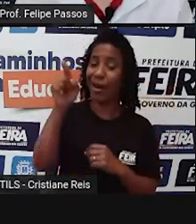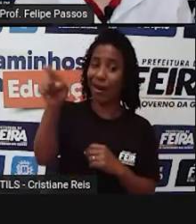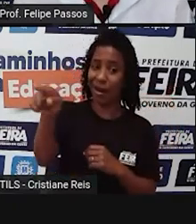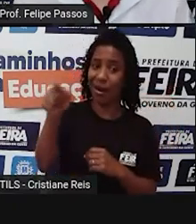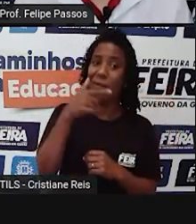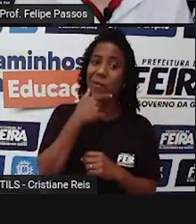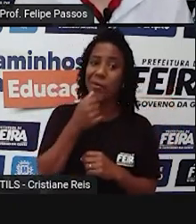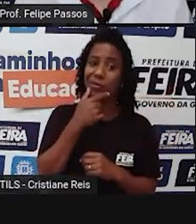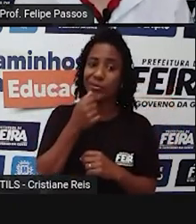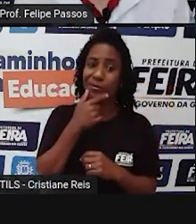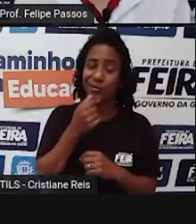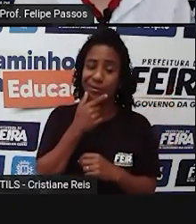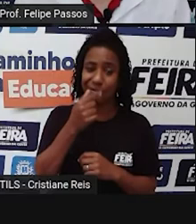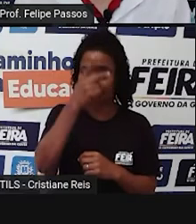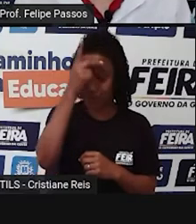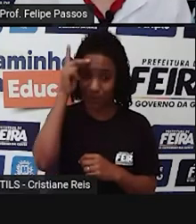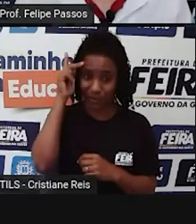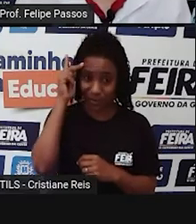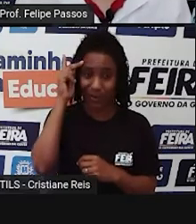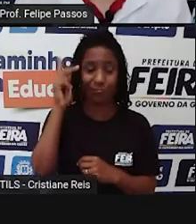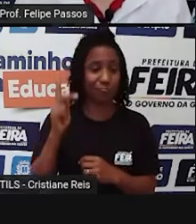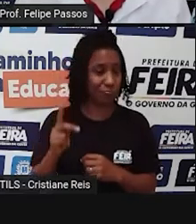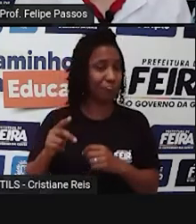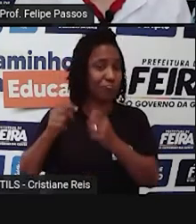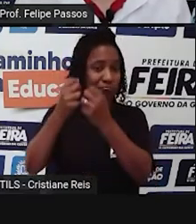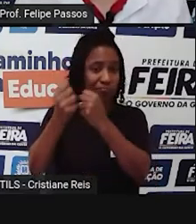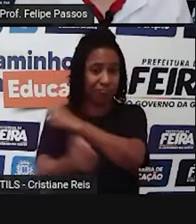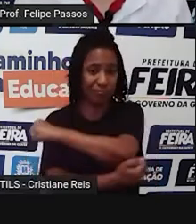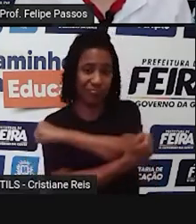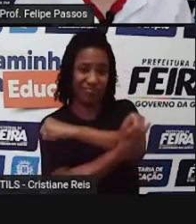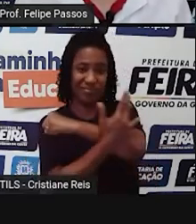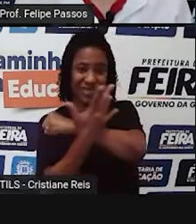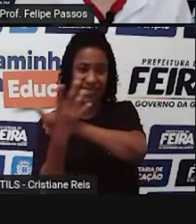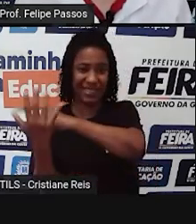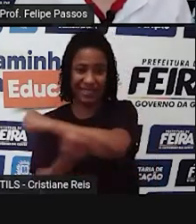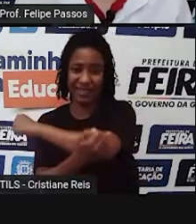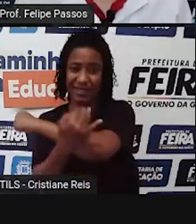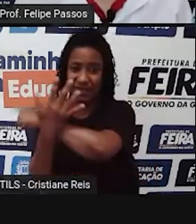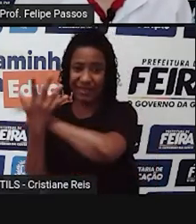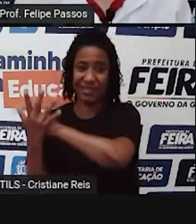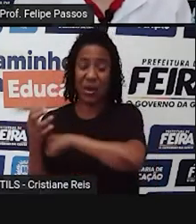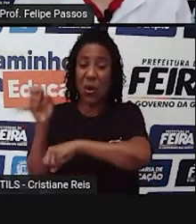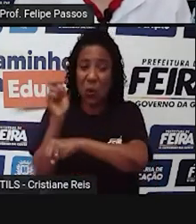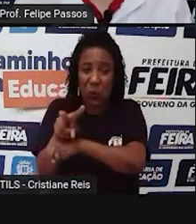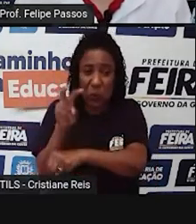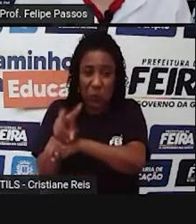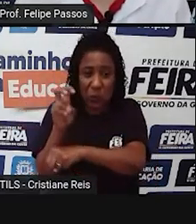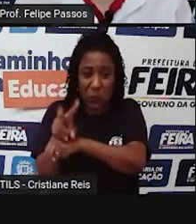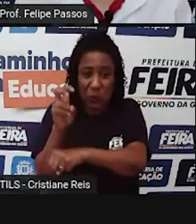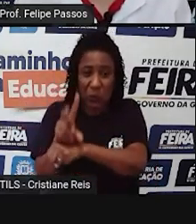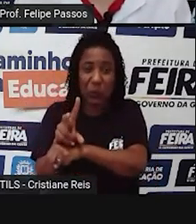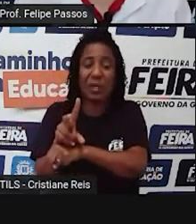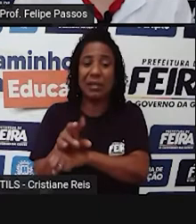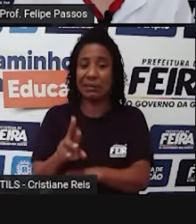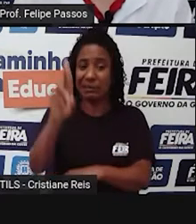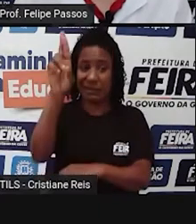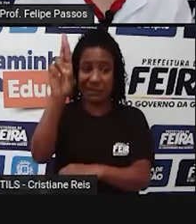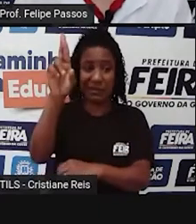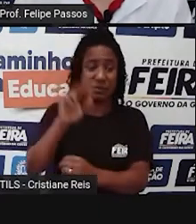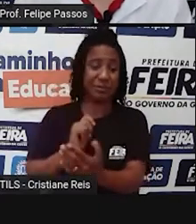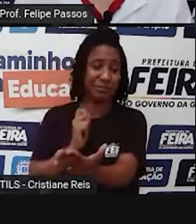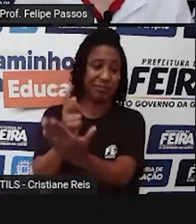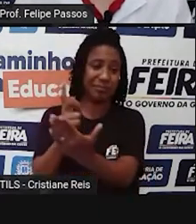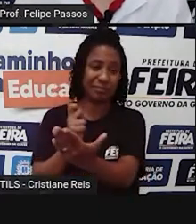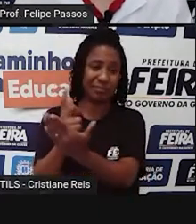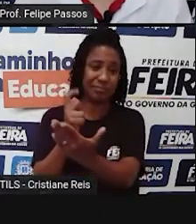vão botar o preço que eles quiserem e aí a gente vai ficar à mercê desse mercado. Então, a gente precisa repensar também essa questão de